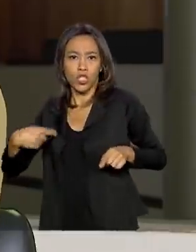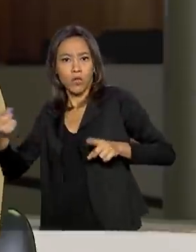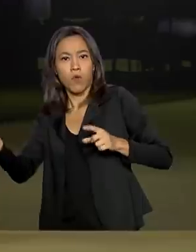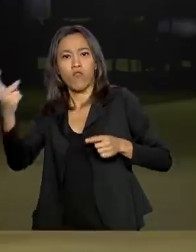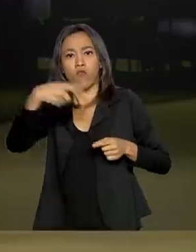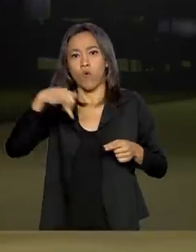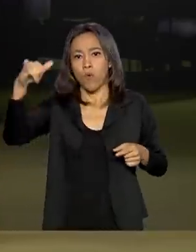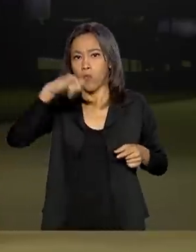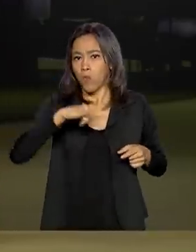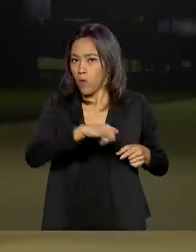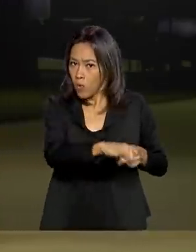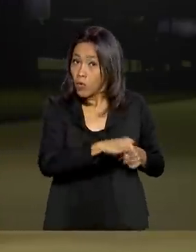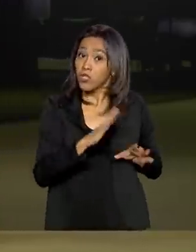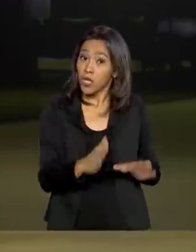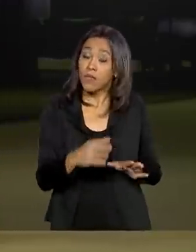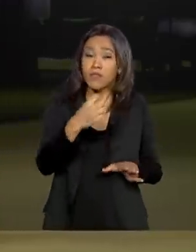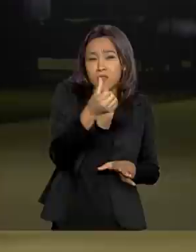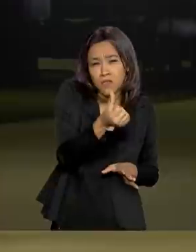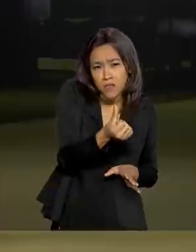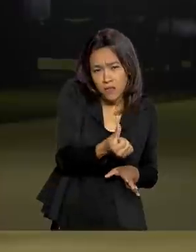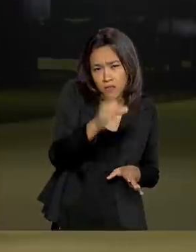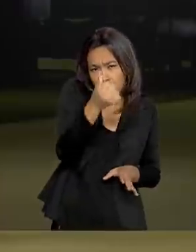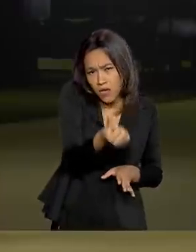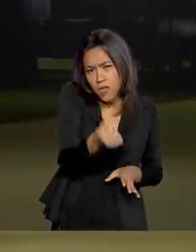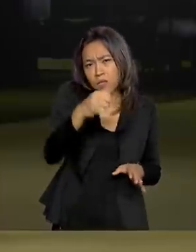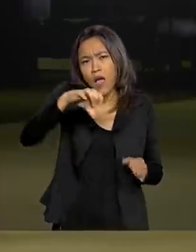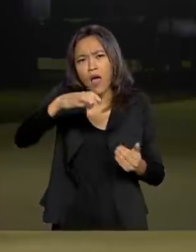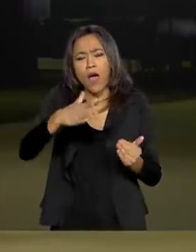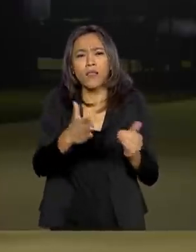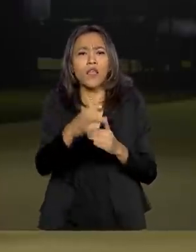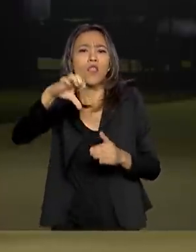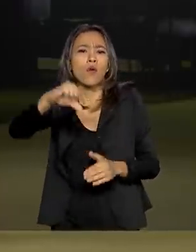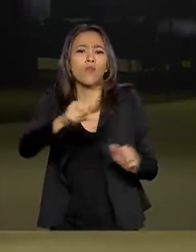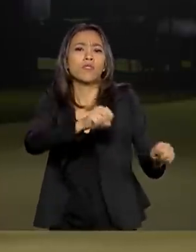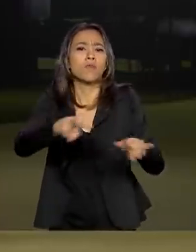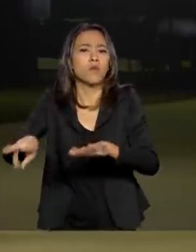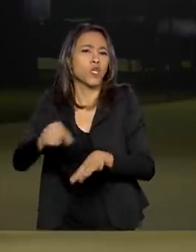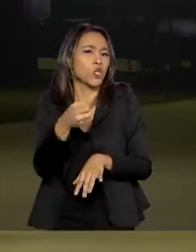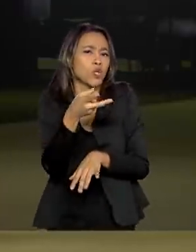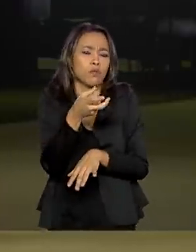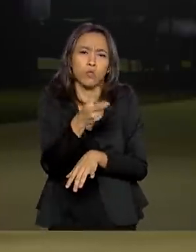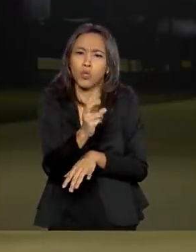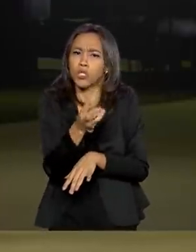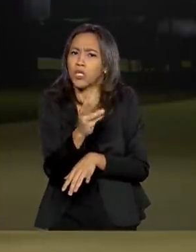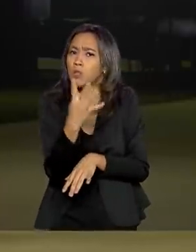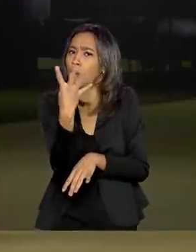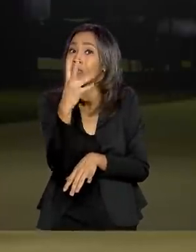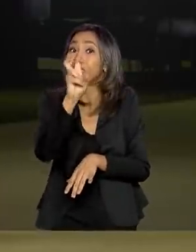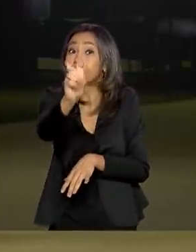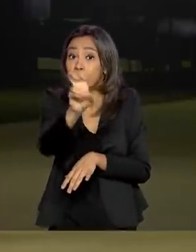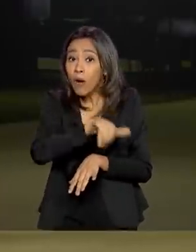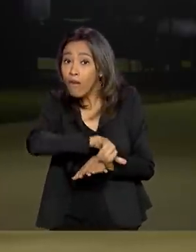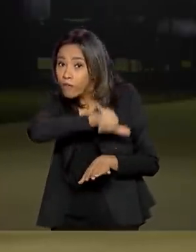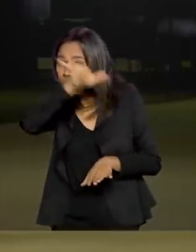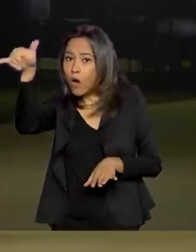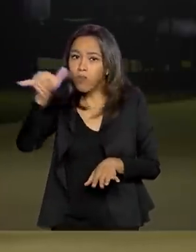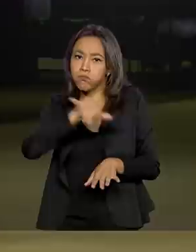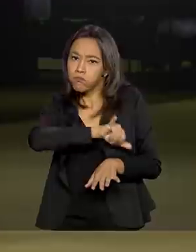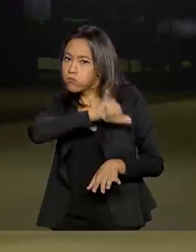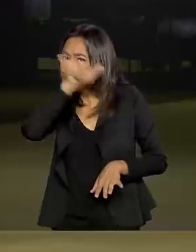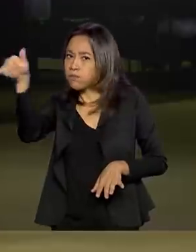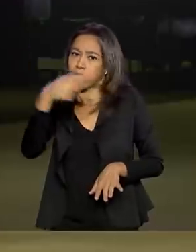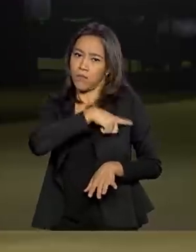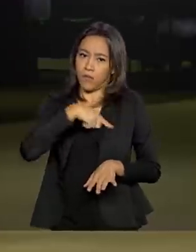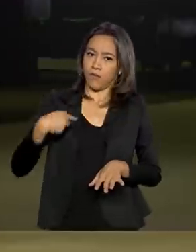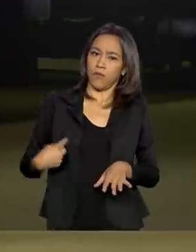seis e nove semanas de operação. Em cada semana, nós vamos mandar dois, três, quatro, cinco aviões para lá. Total, a gente deve